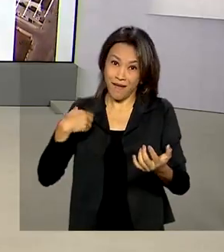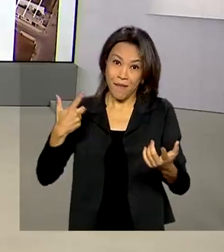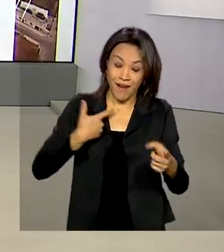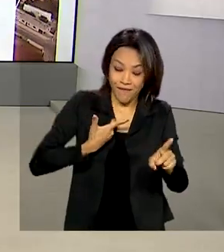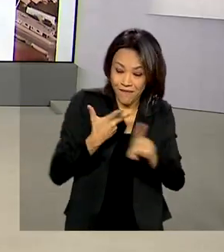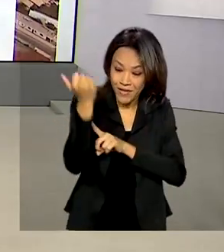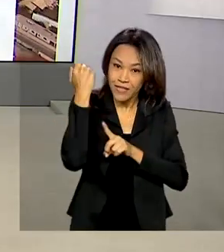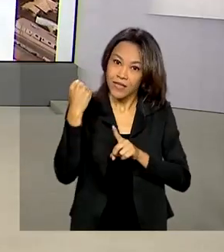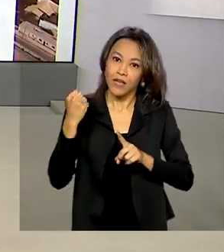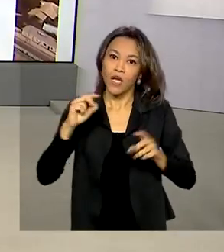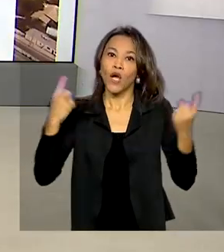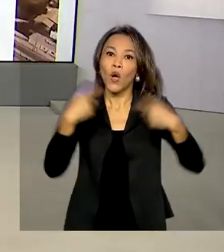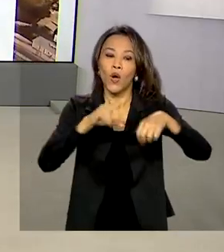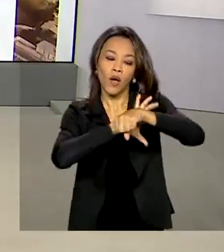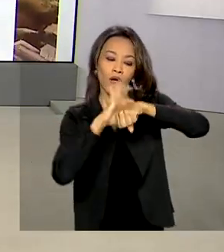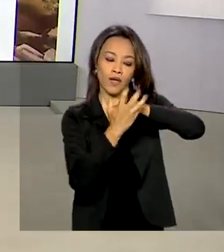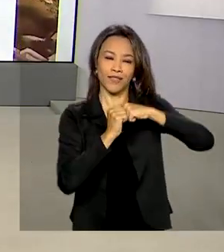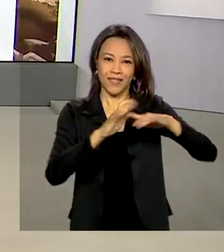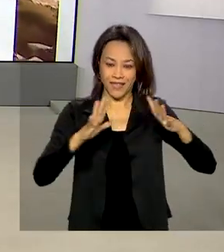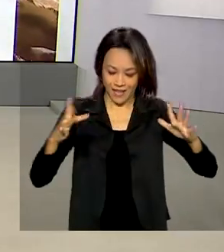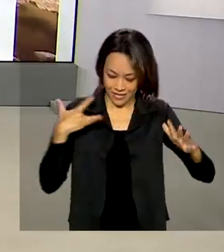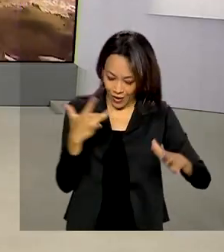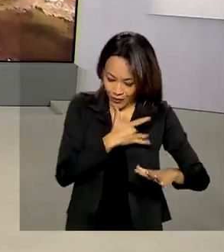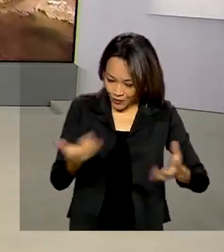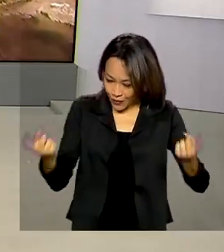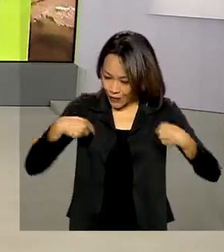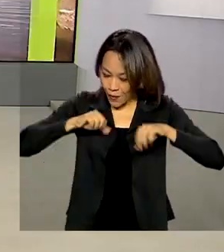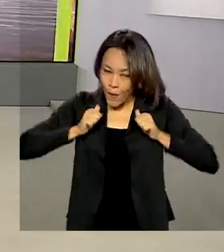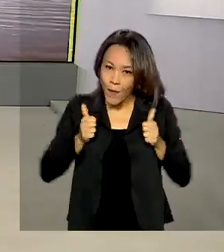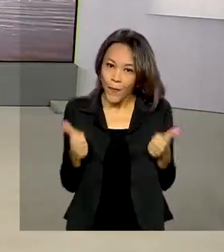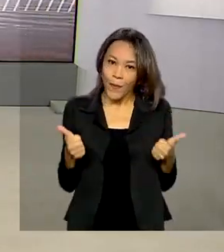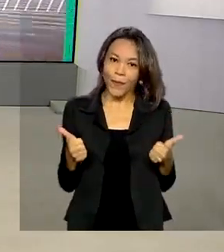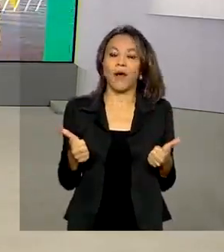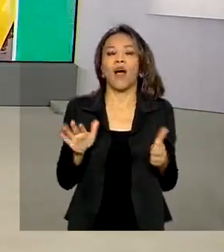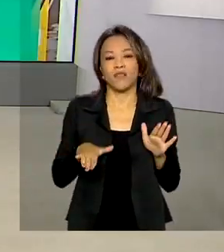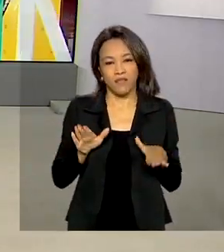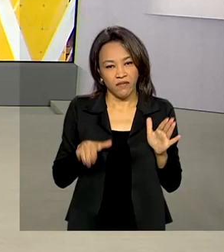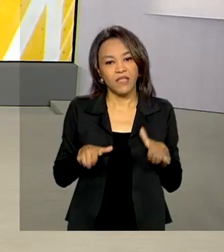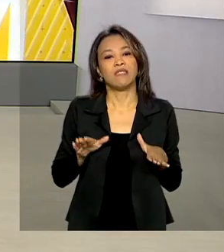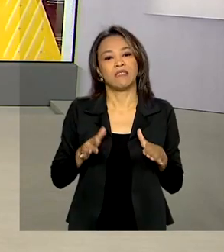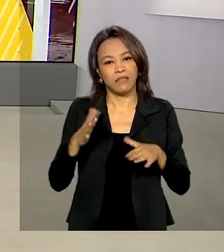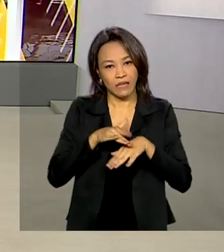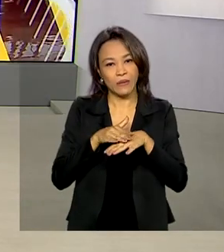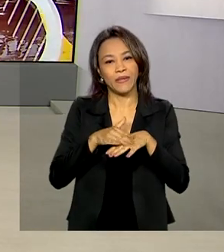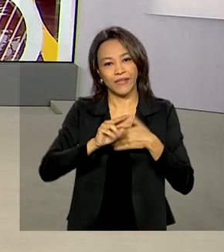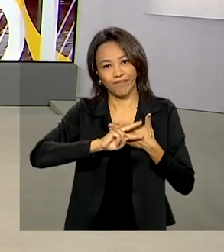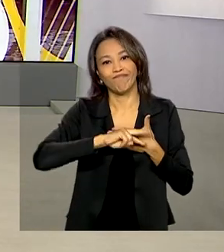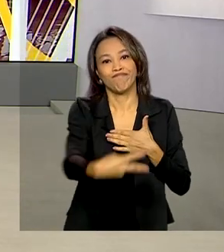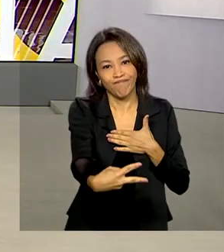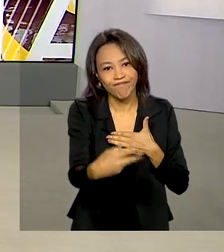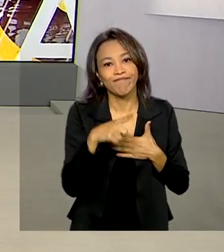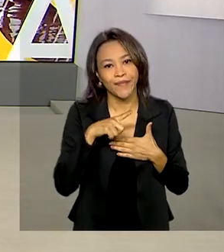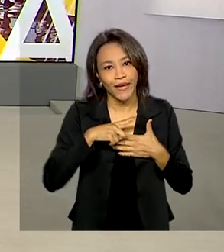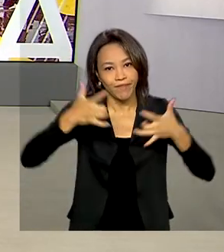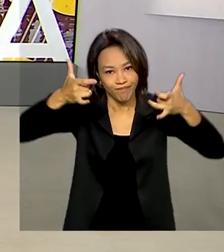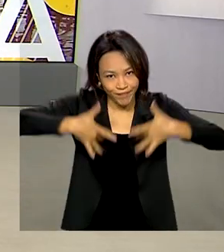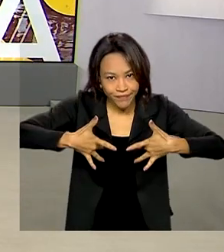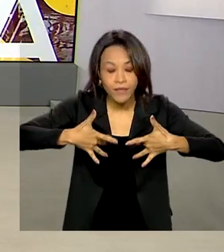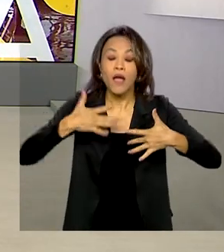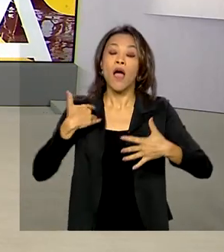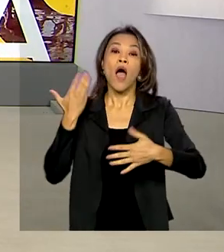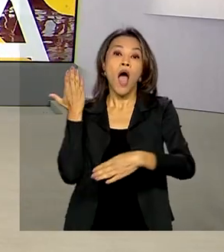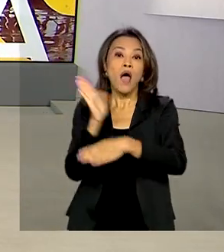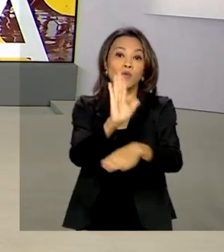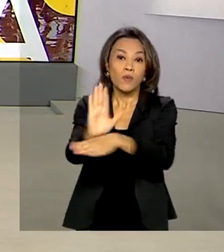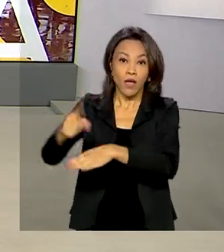-19 não significa ter a saúde plenamente de volta. Muitas vezes, a doença deixa sequelas. Para ajudar essas pessoas, o